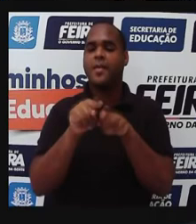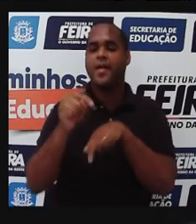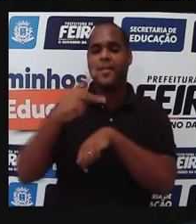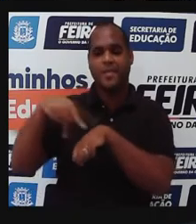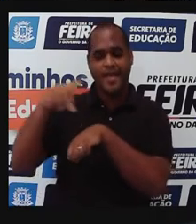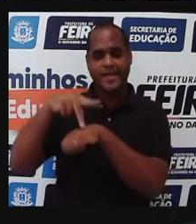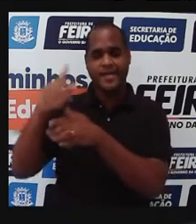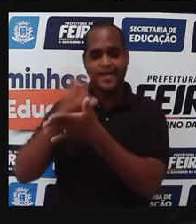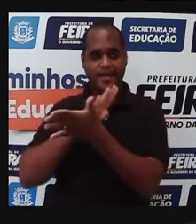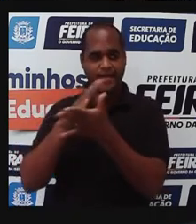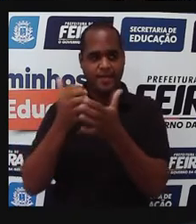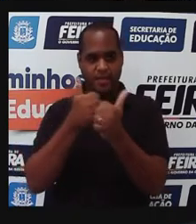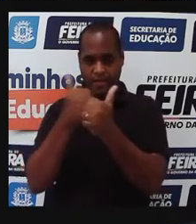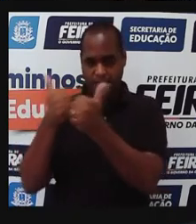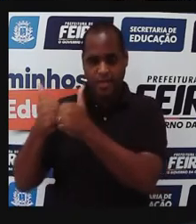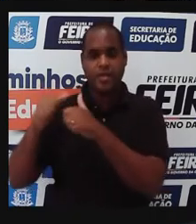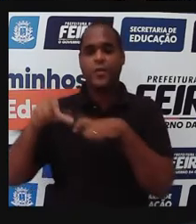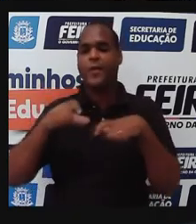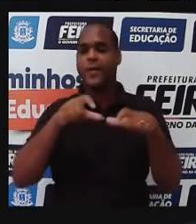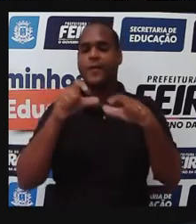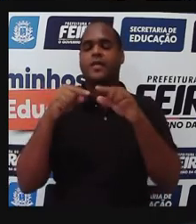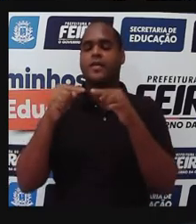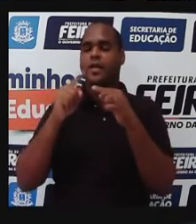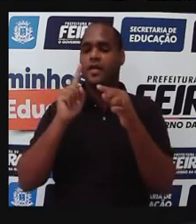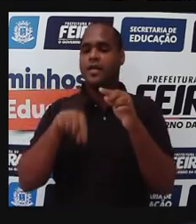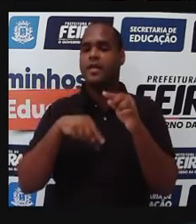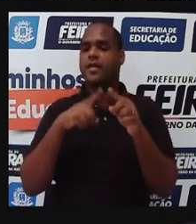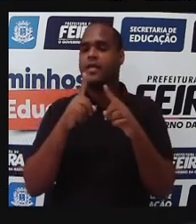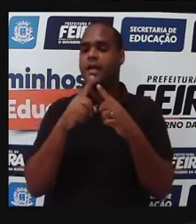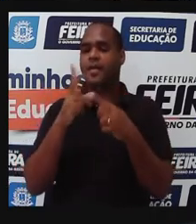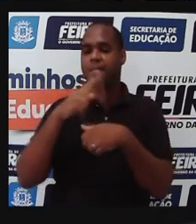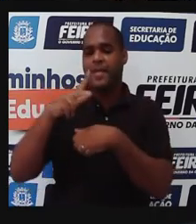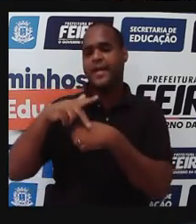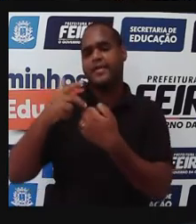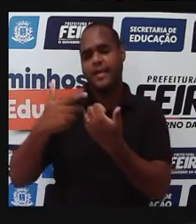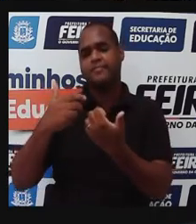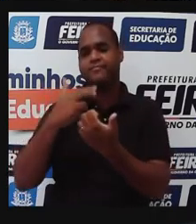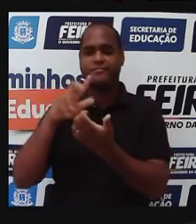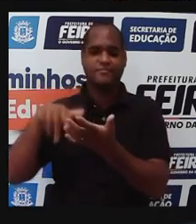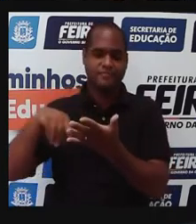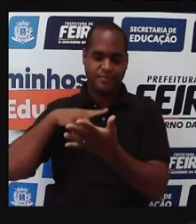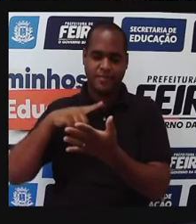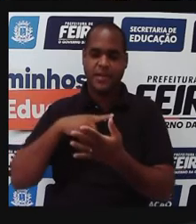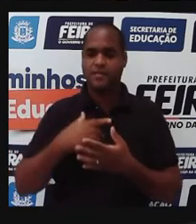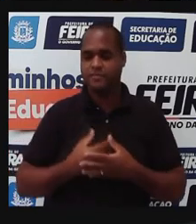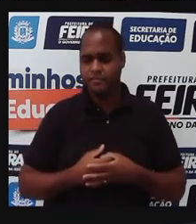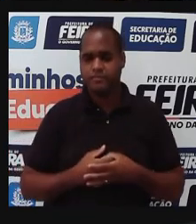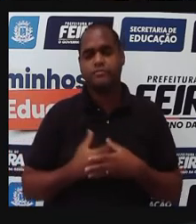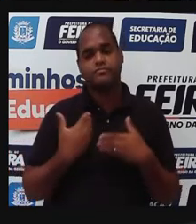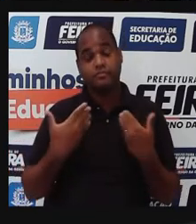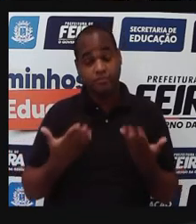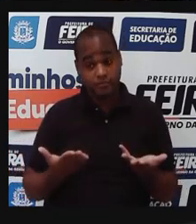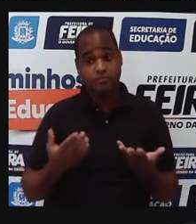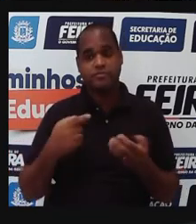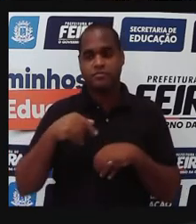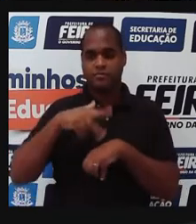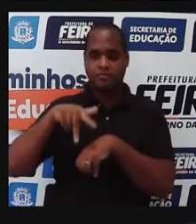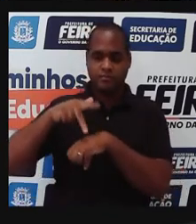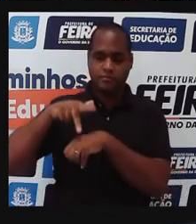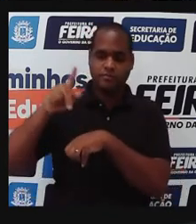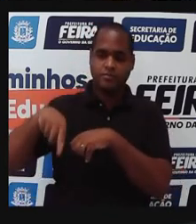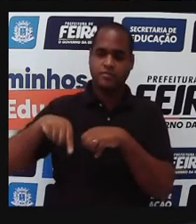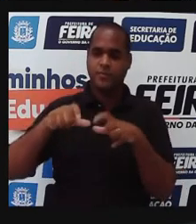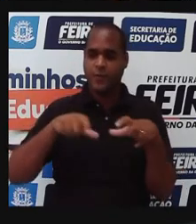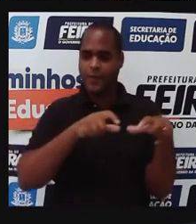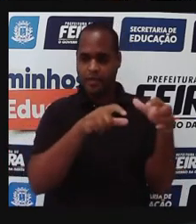países que ficam entre os trópicos são chamados de países tropicais, certo? E aí, esses países